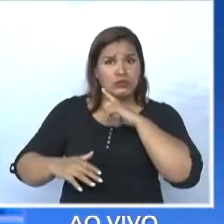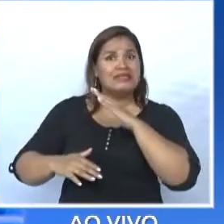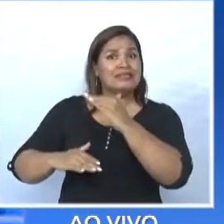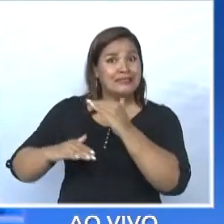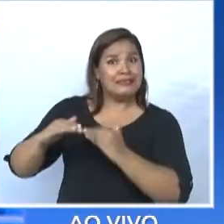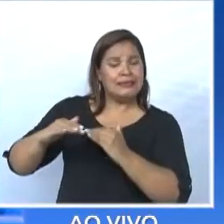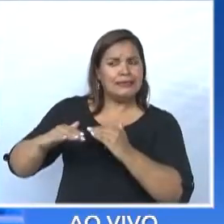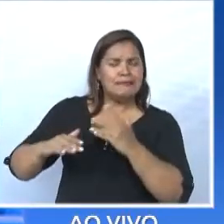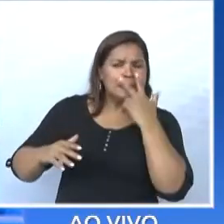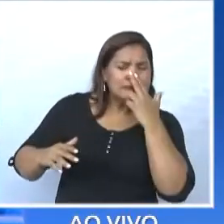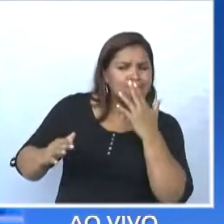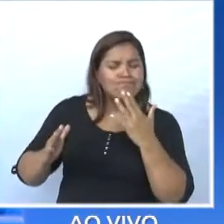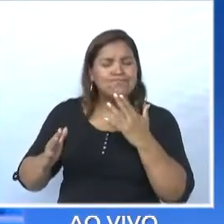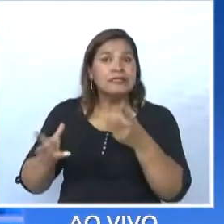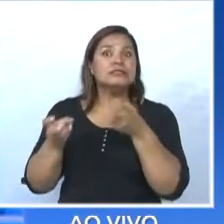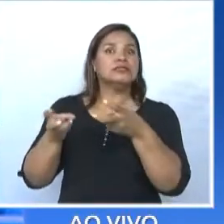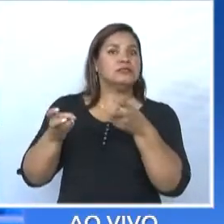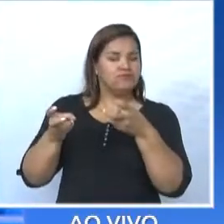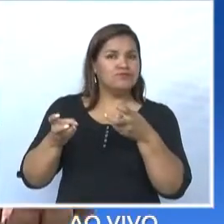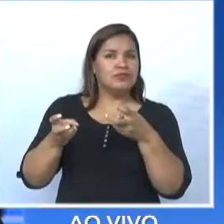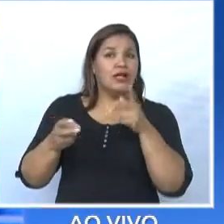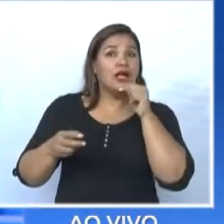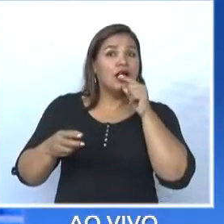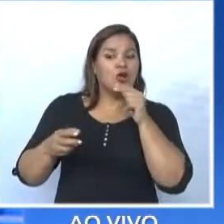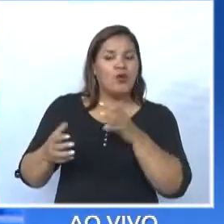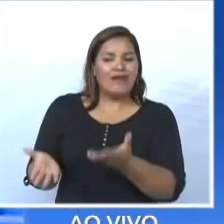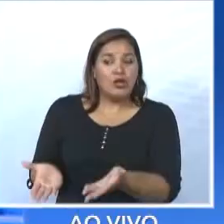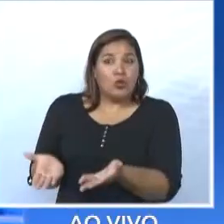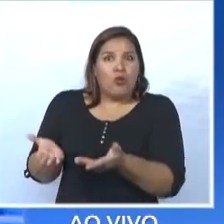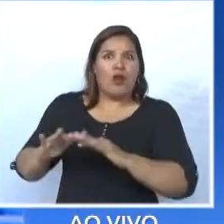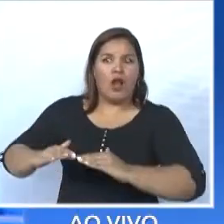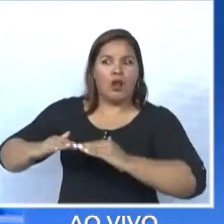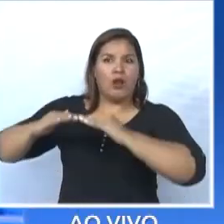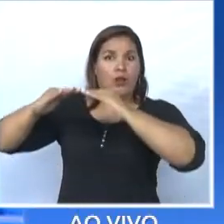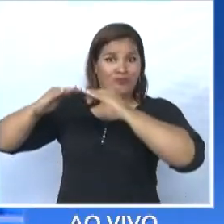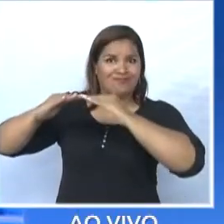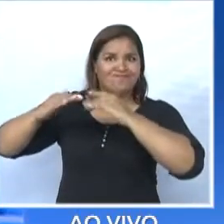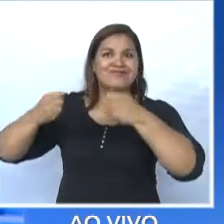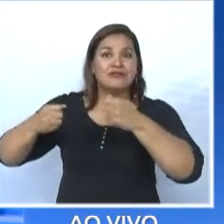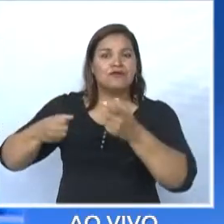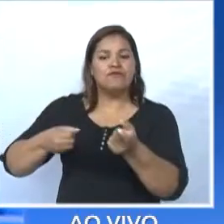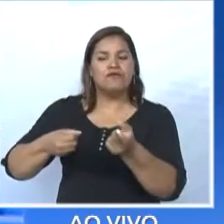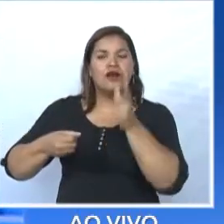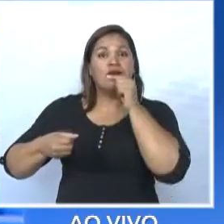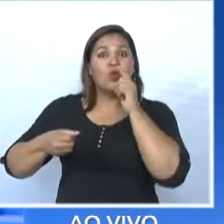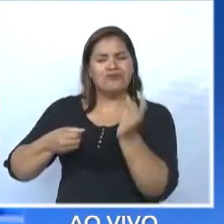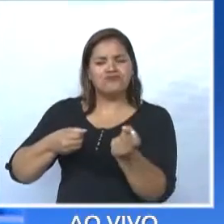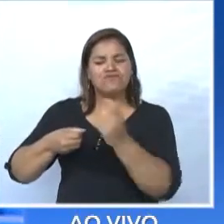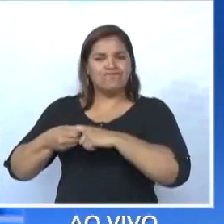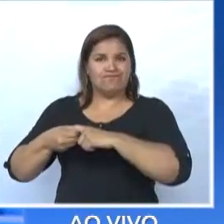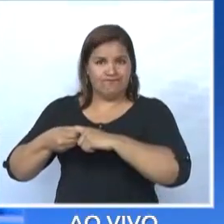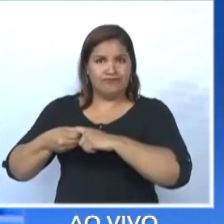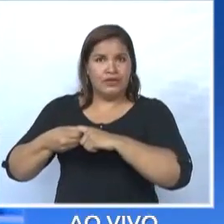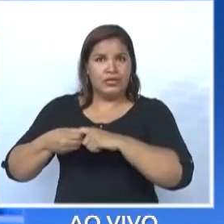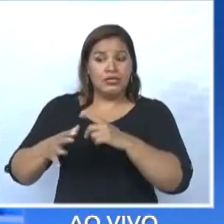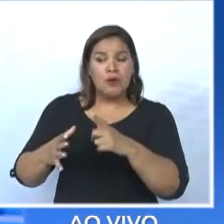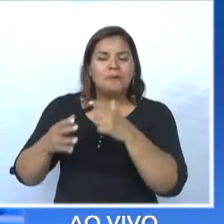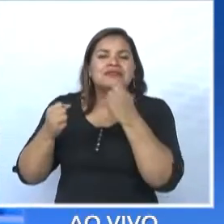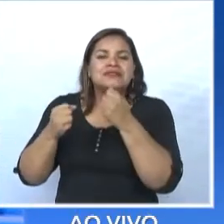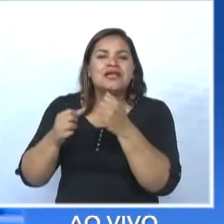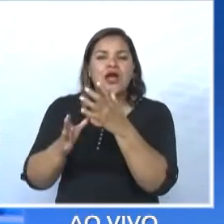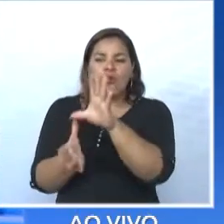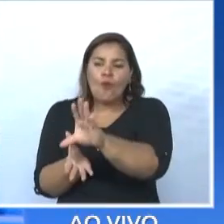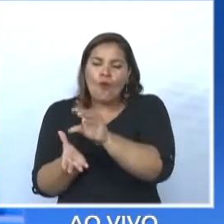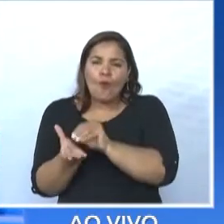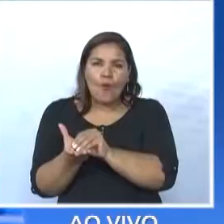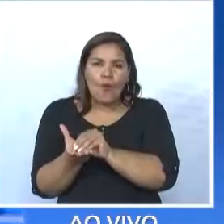se passa por lá. Ela vai bater lá e vai jogar água para cima, a gente precisa fazer a água voltar. Então, ações de conter a chegada da água nos córregos